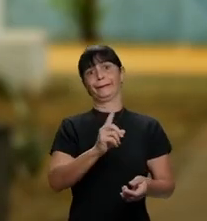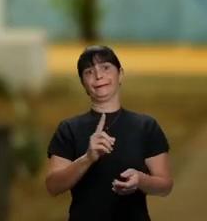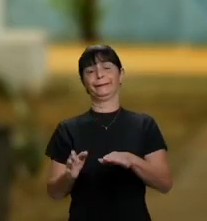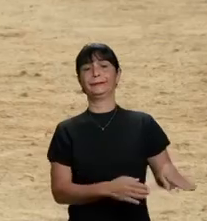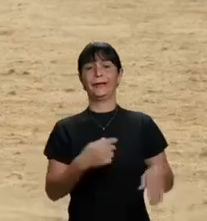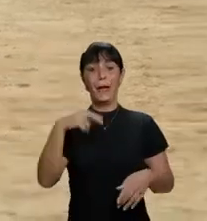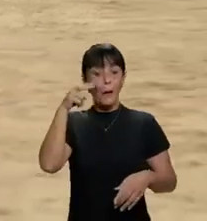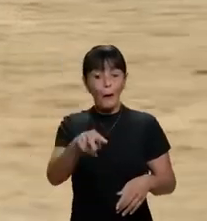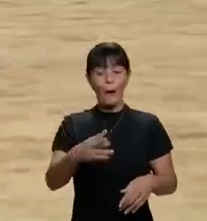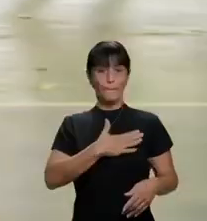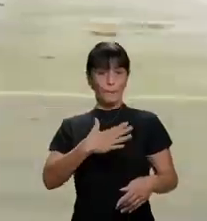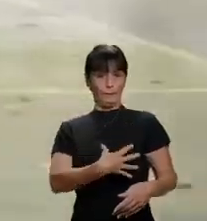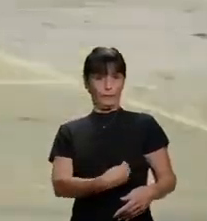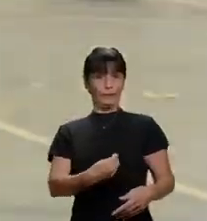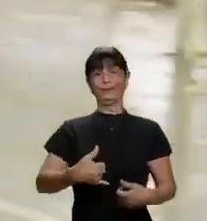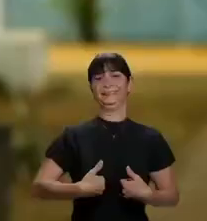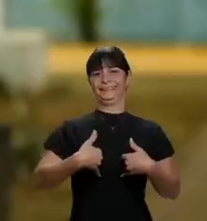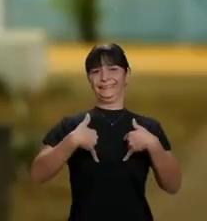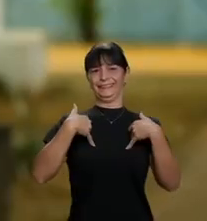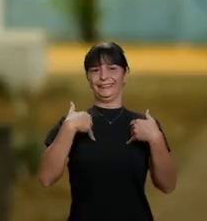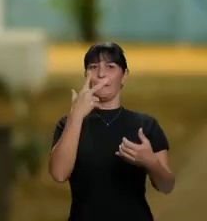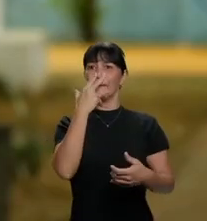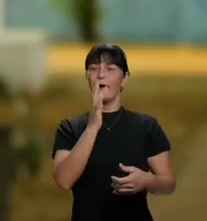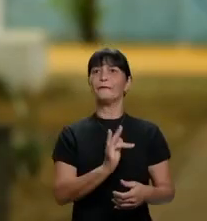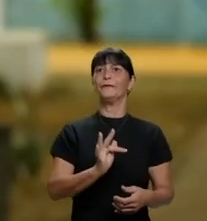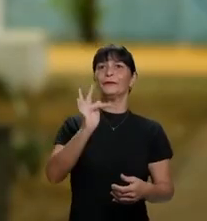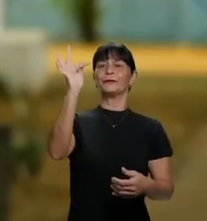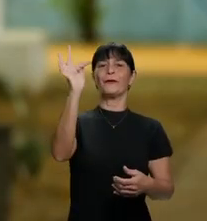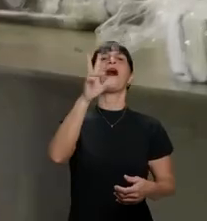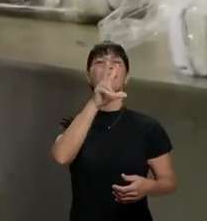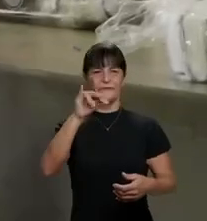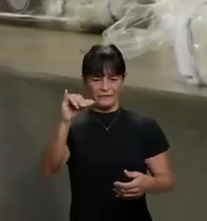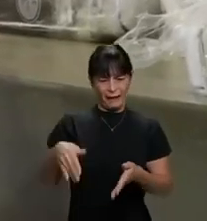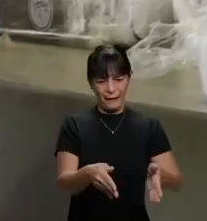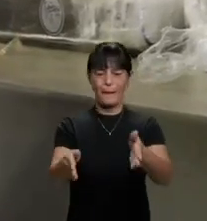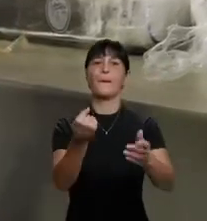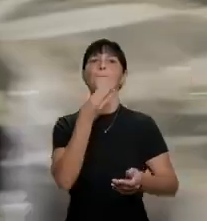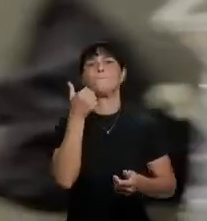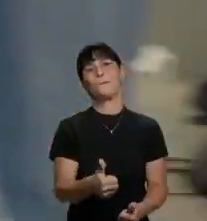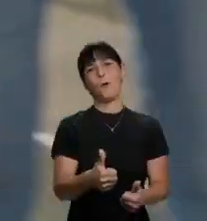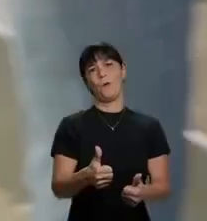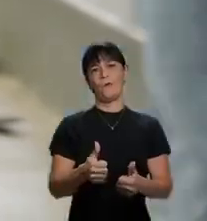Eu olho para o meu filho e eu tenho o maior orgulho. Vejo, assim, que ele vai seguir um caminho bom.